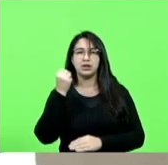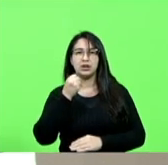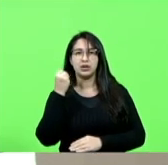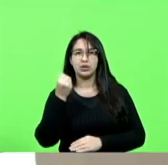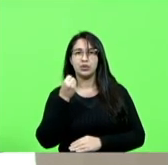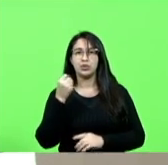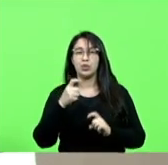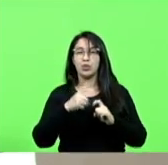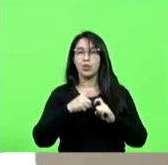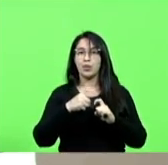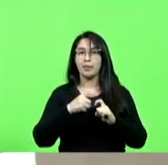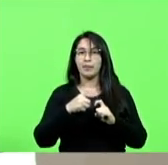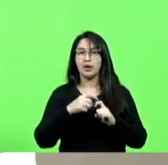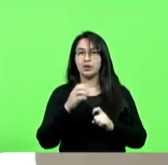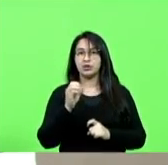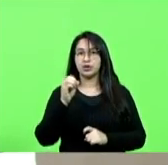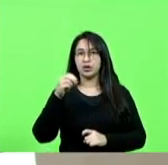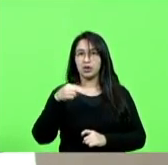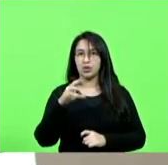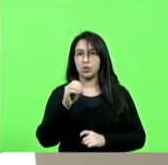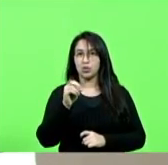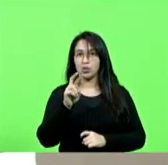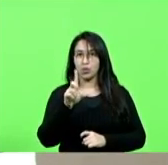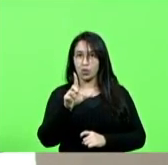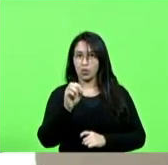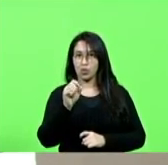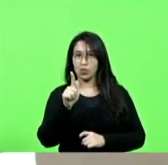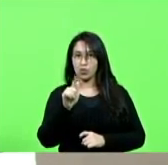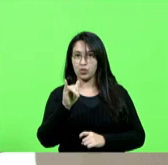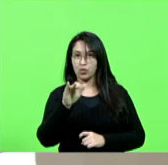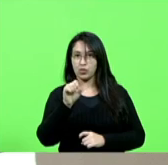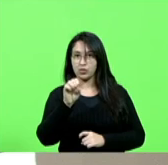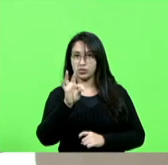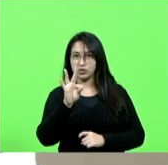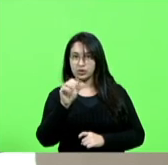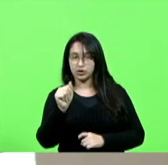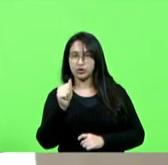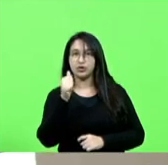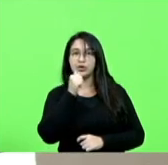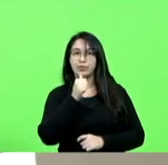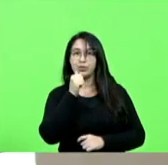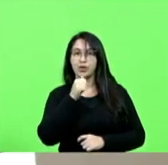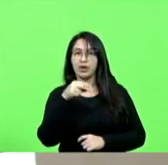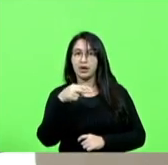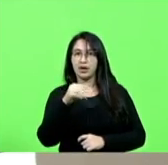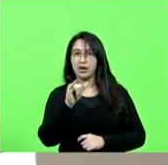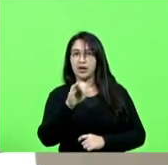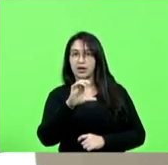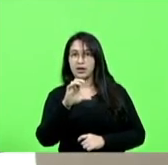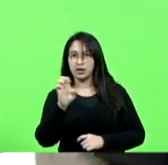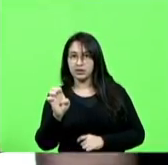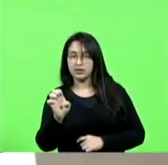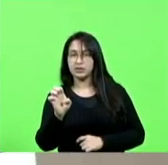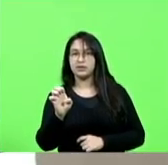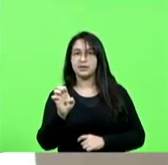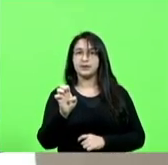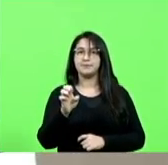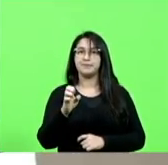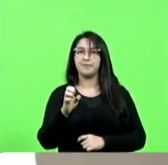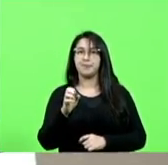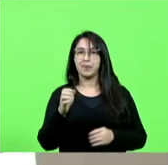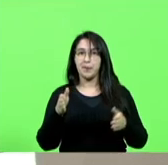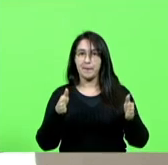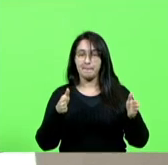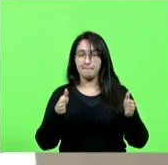Oncologista e Imunologista. Doutora Nisse Itomi Yamaguchi. Durante seu